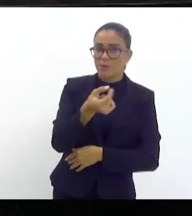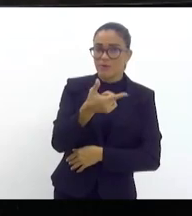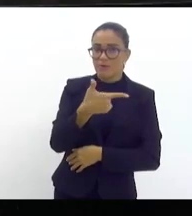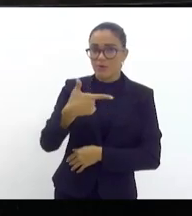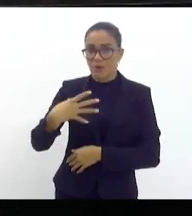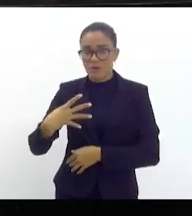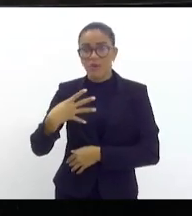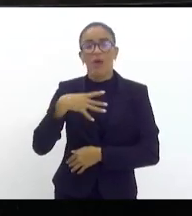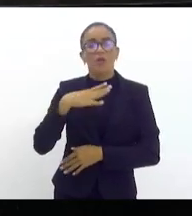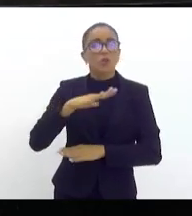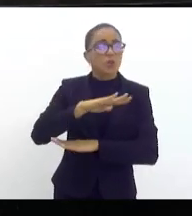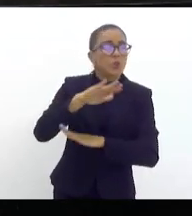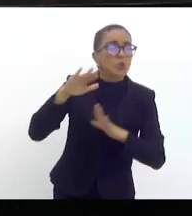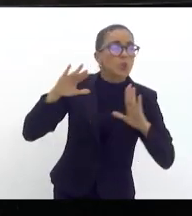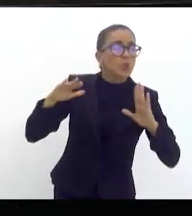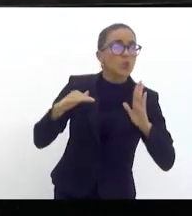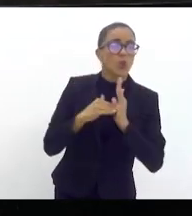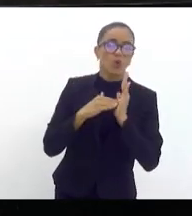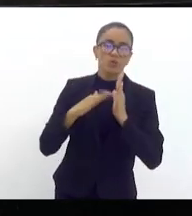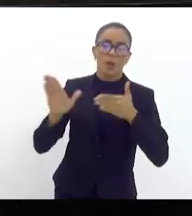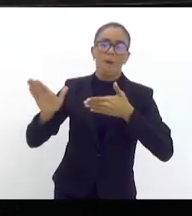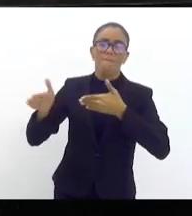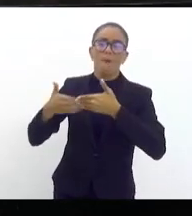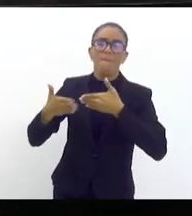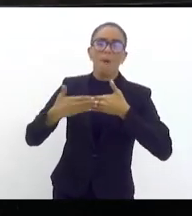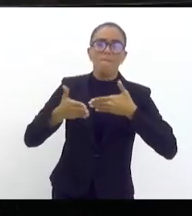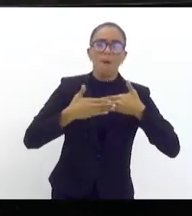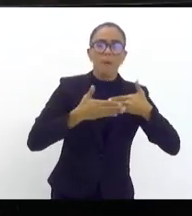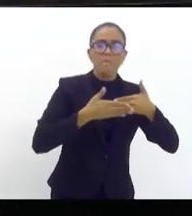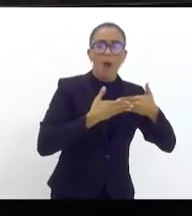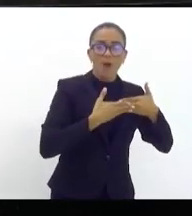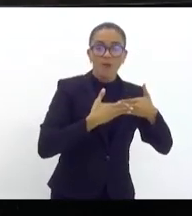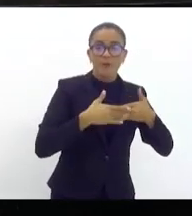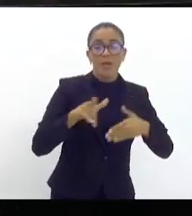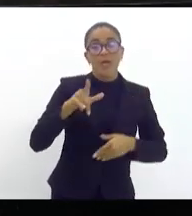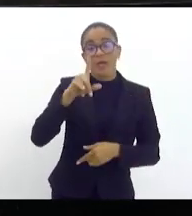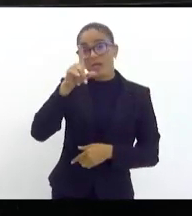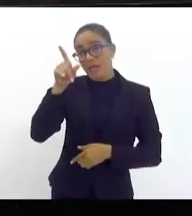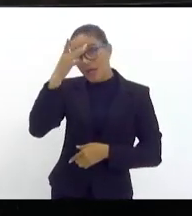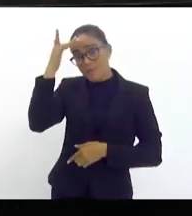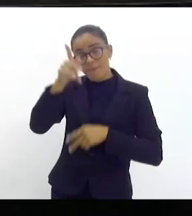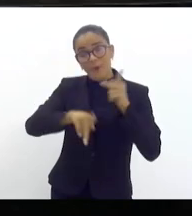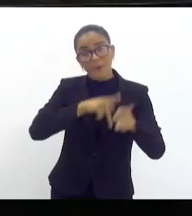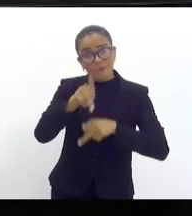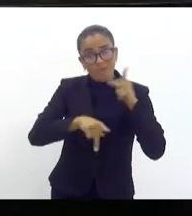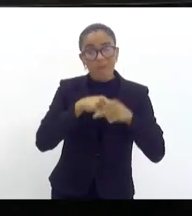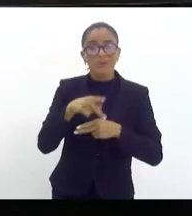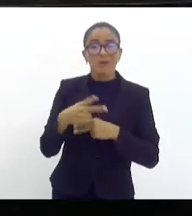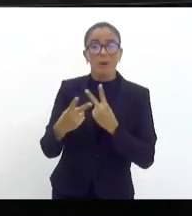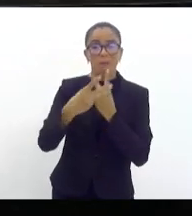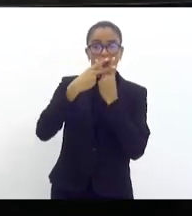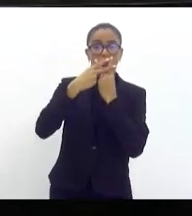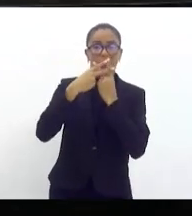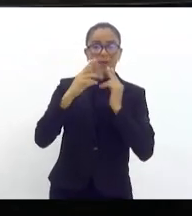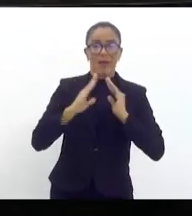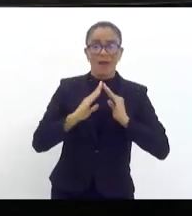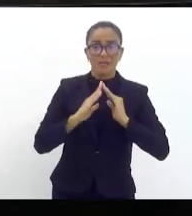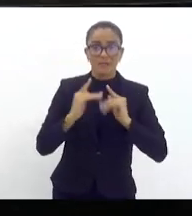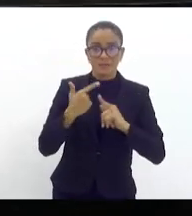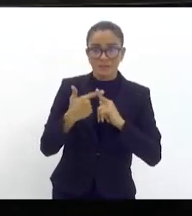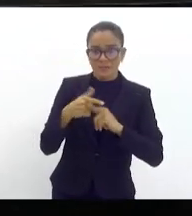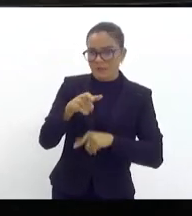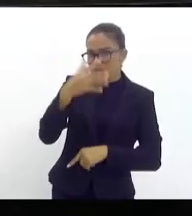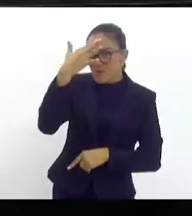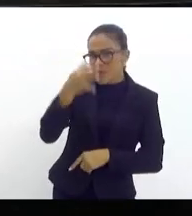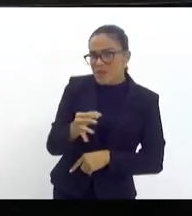todos serão fechados. e a população cada vez mais refém, prisioneiro de sua própria casa. Porque, se você não